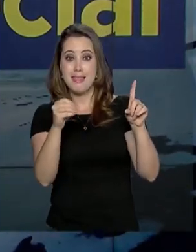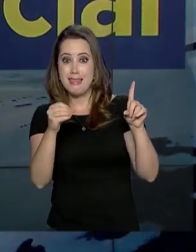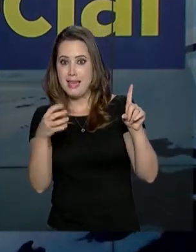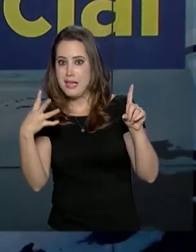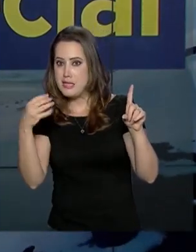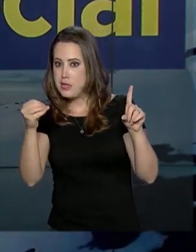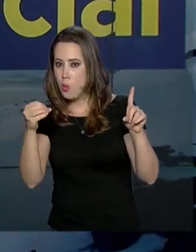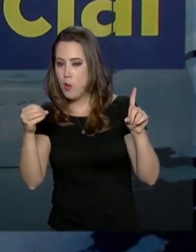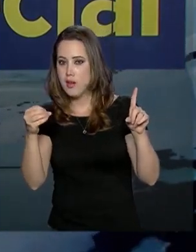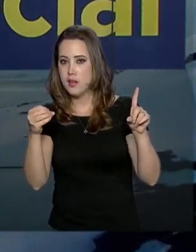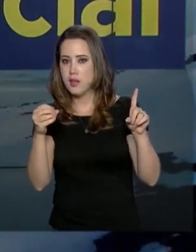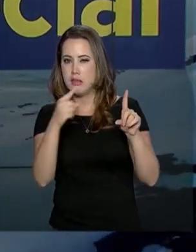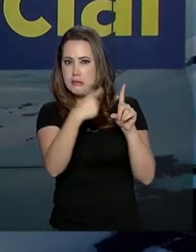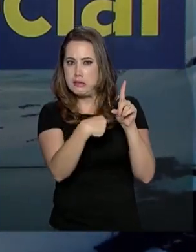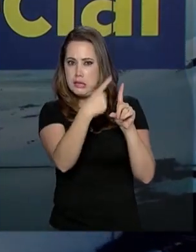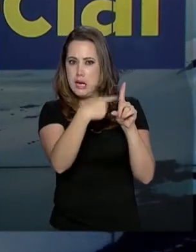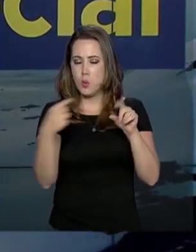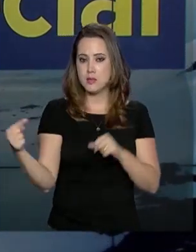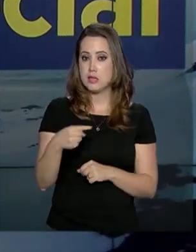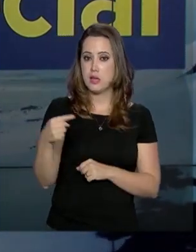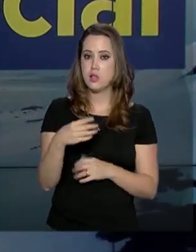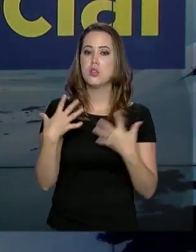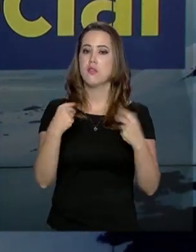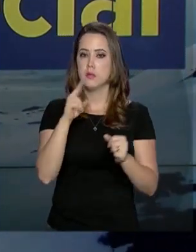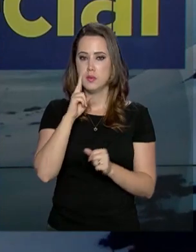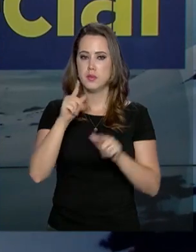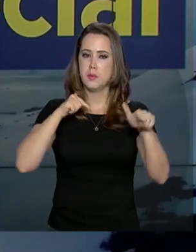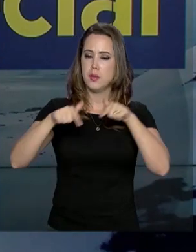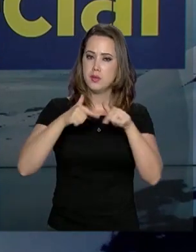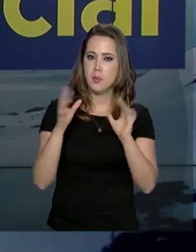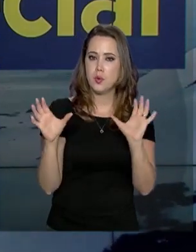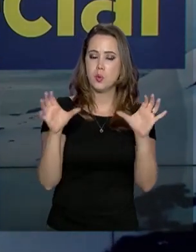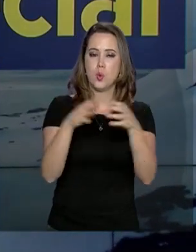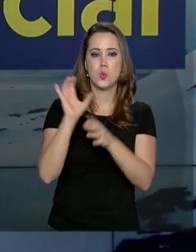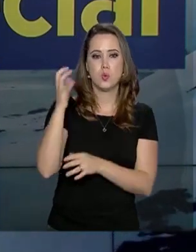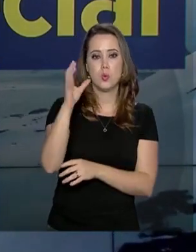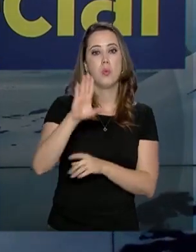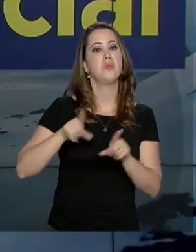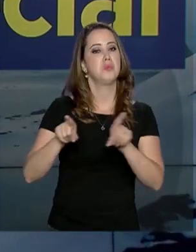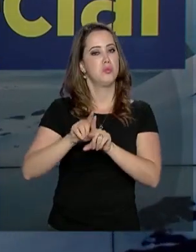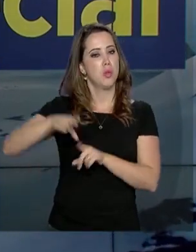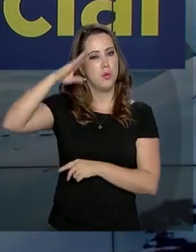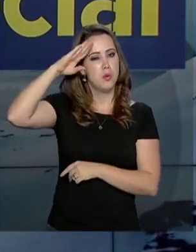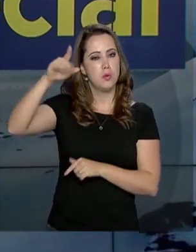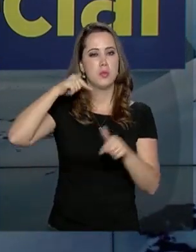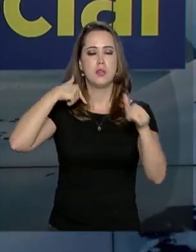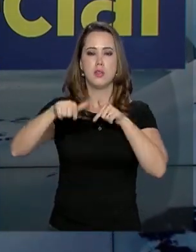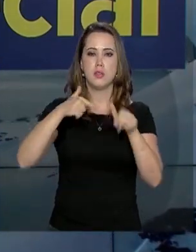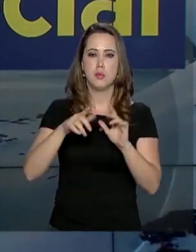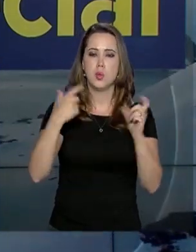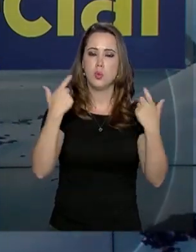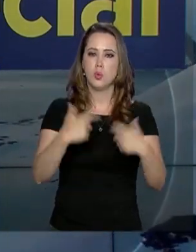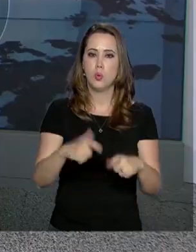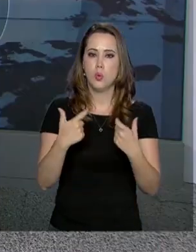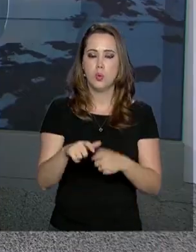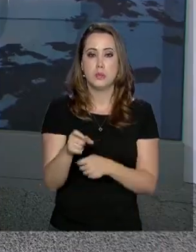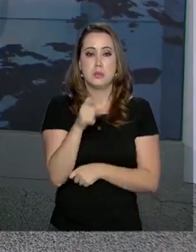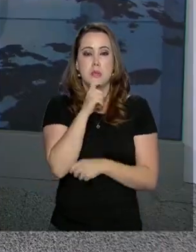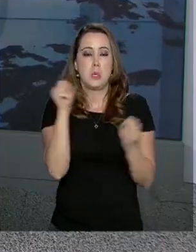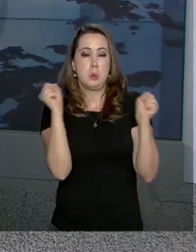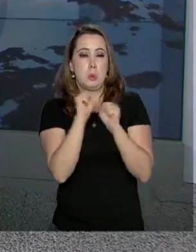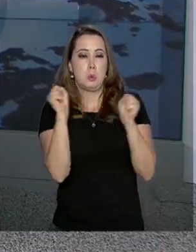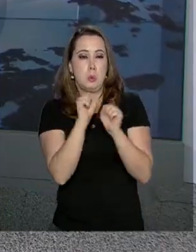e 40 graus negativos. Vamos conhecer também o trabalho dos nossos cientistas e militares no solo do continente gelado.